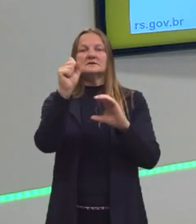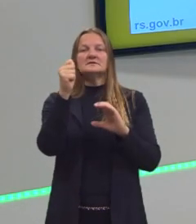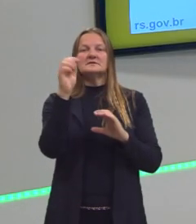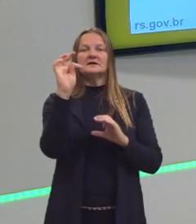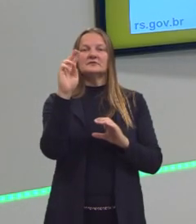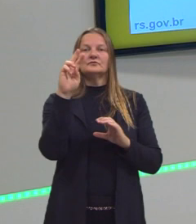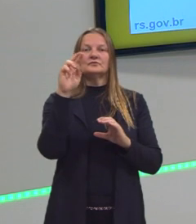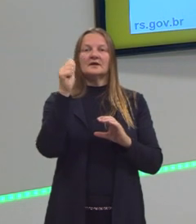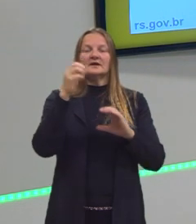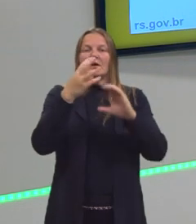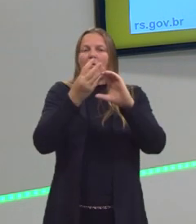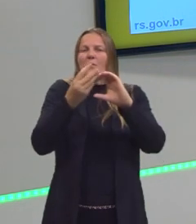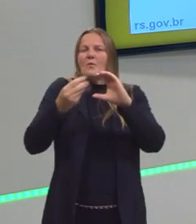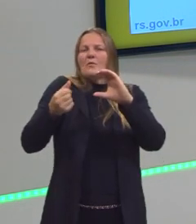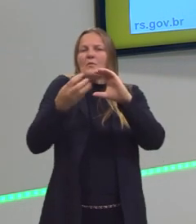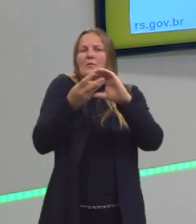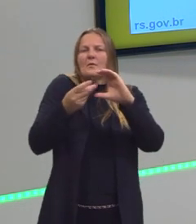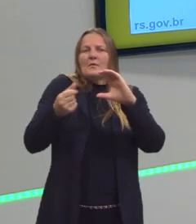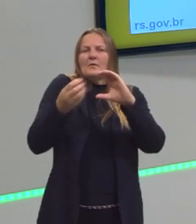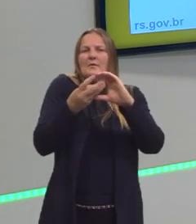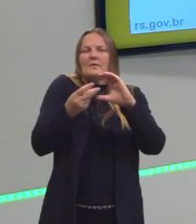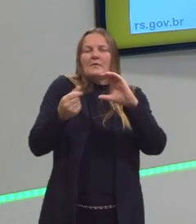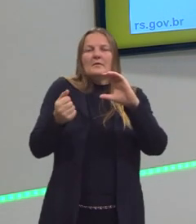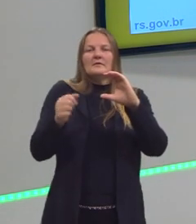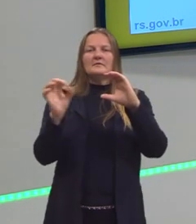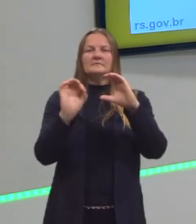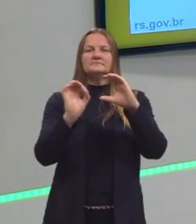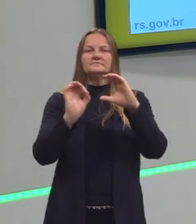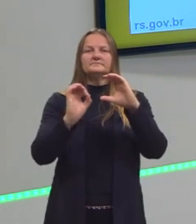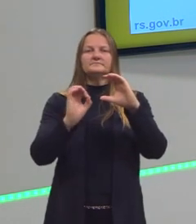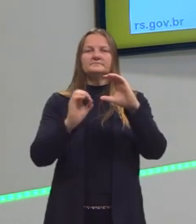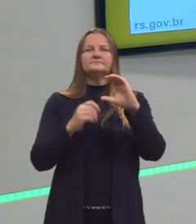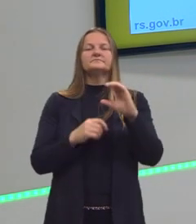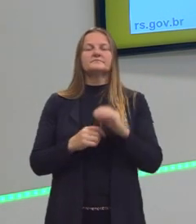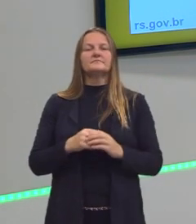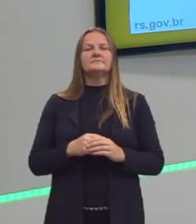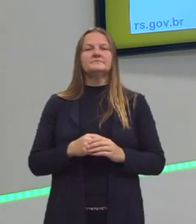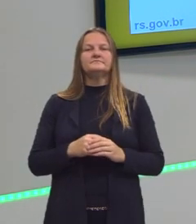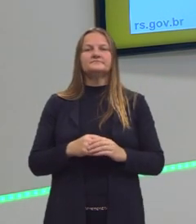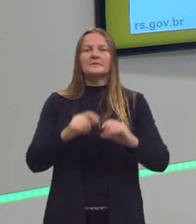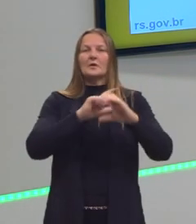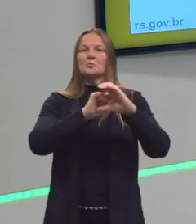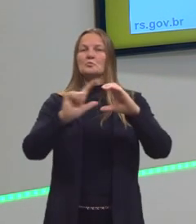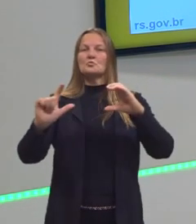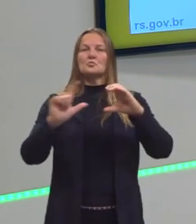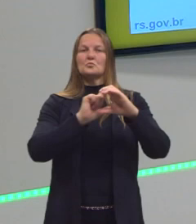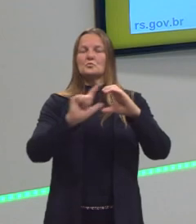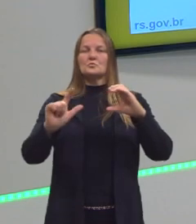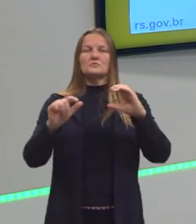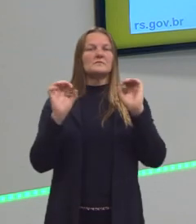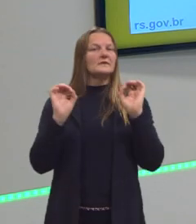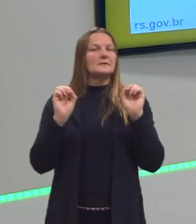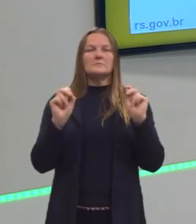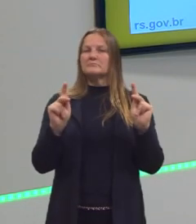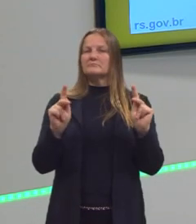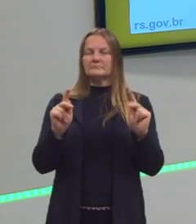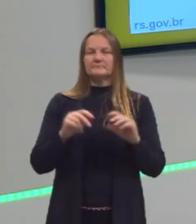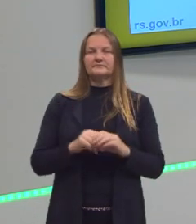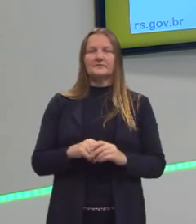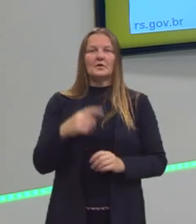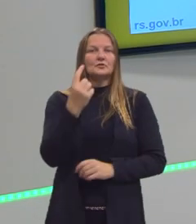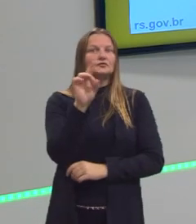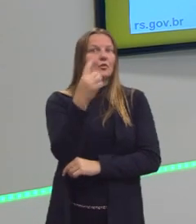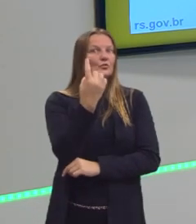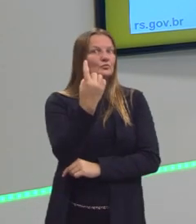Por quê? Eu dissolvi o máximo que aquele meu solvente pode dissolver e está tudo bem. Tem uma única fase